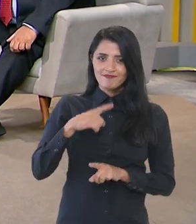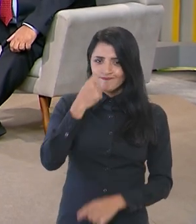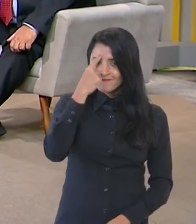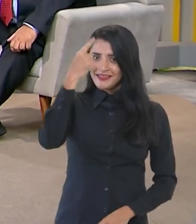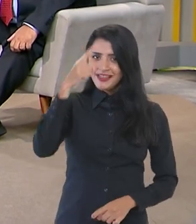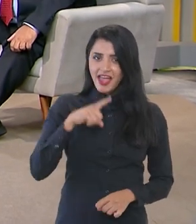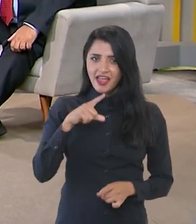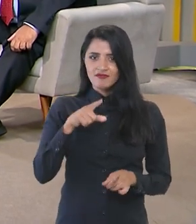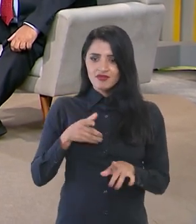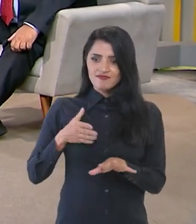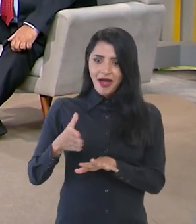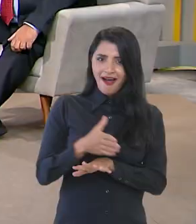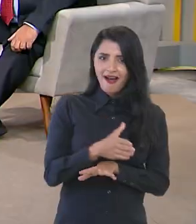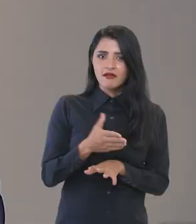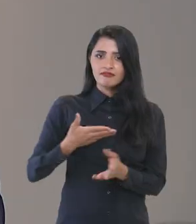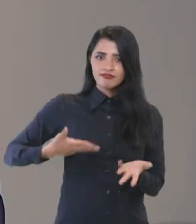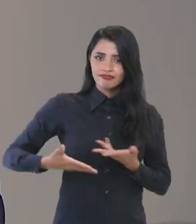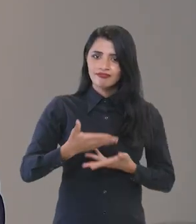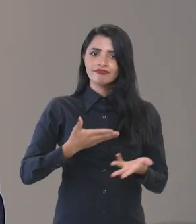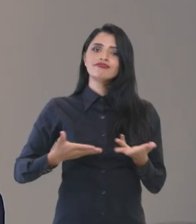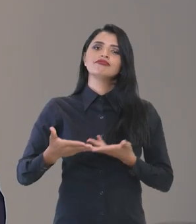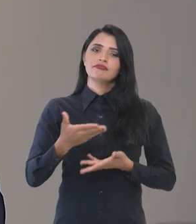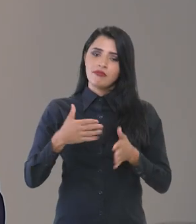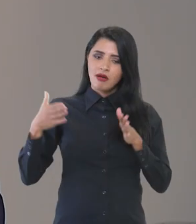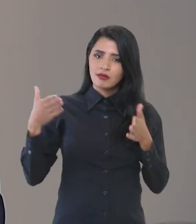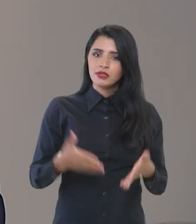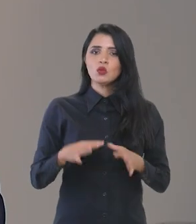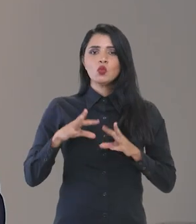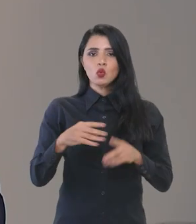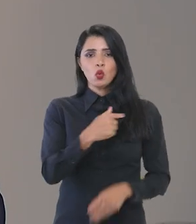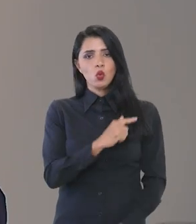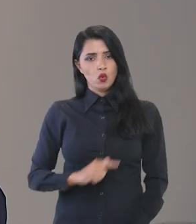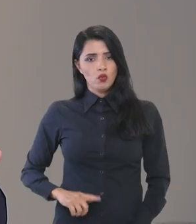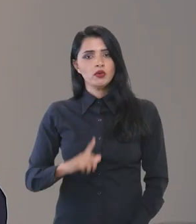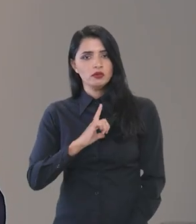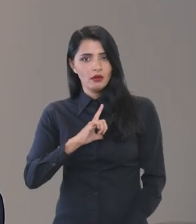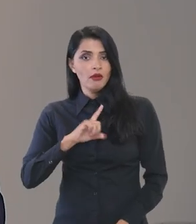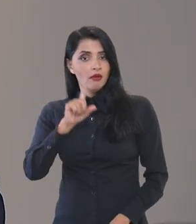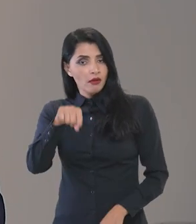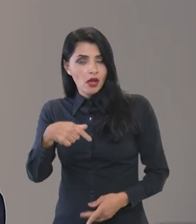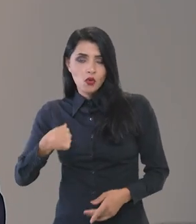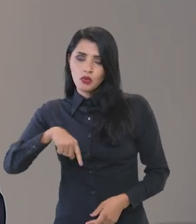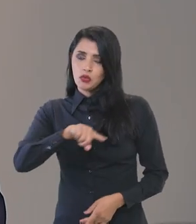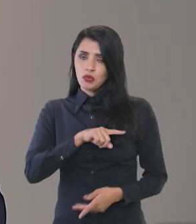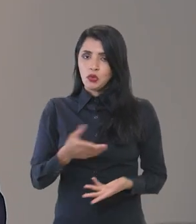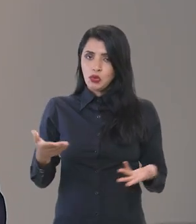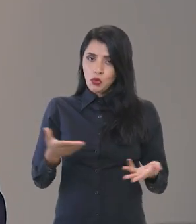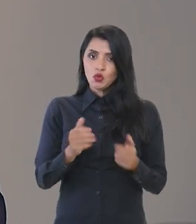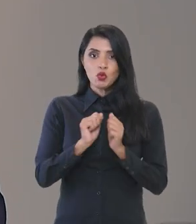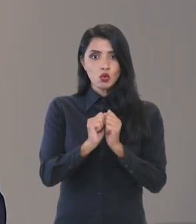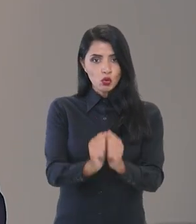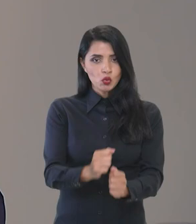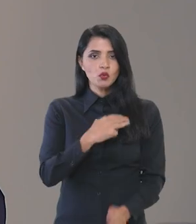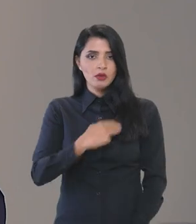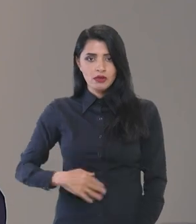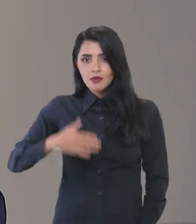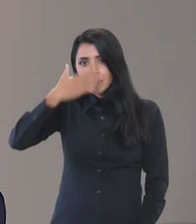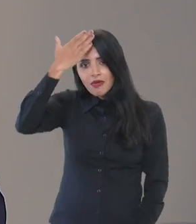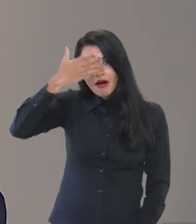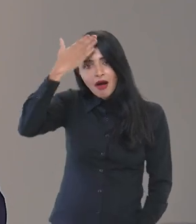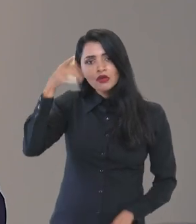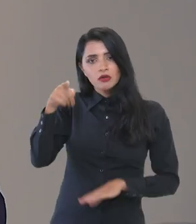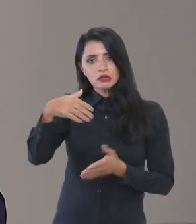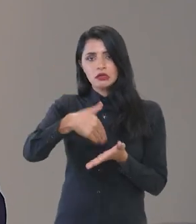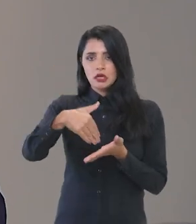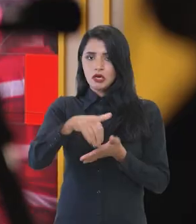ideia da transversalidade da participação em todo o governo. E é isso que nós estamos, como ministro Márcio Macedo, na